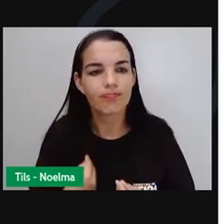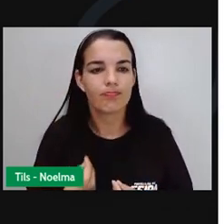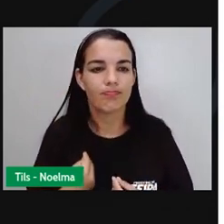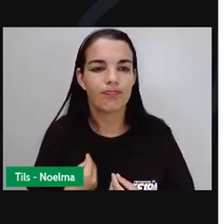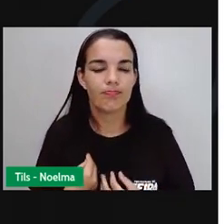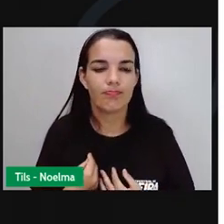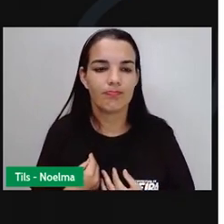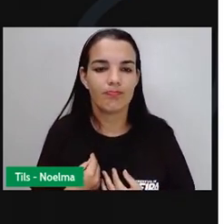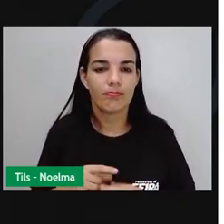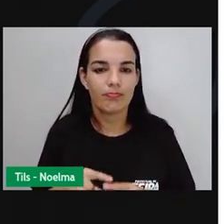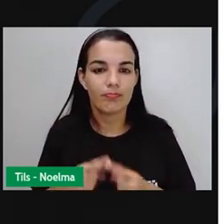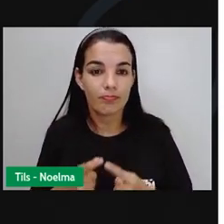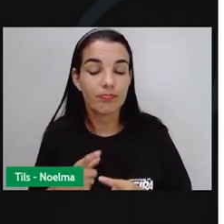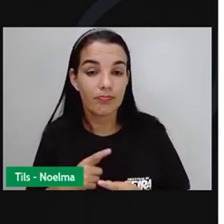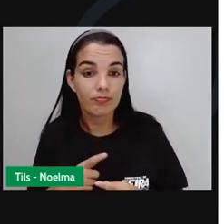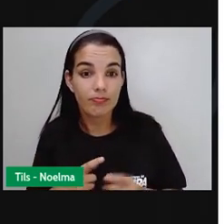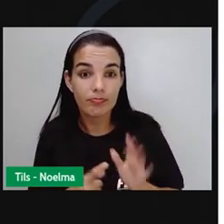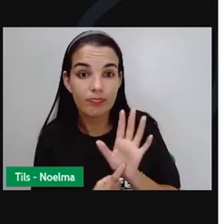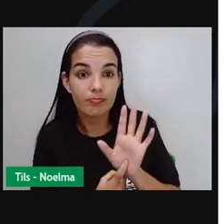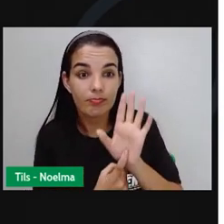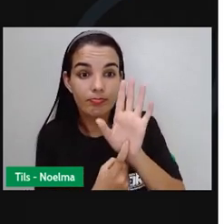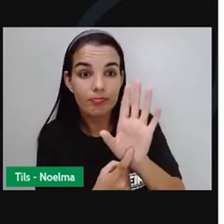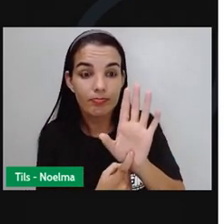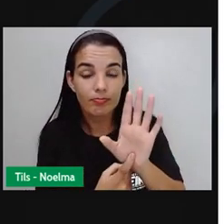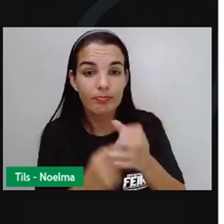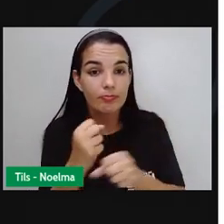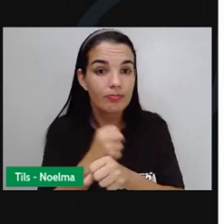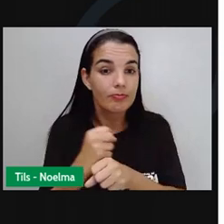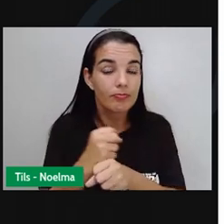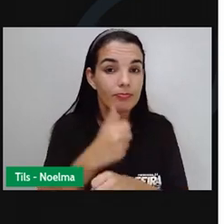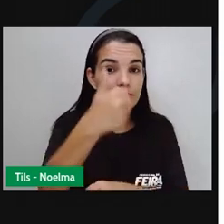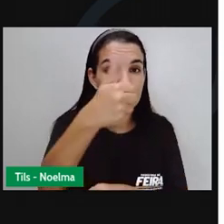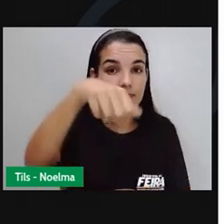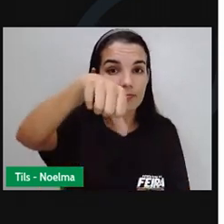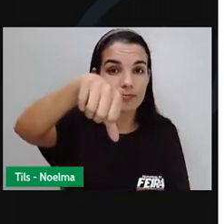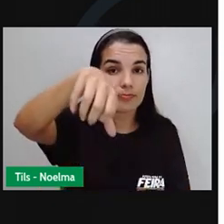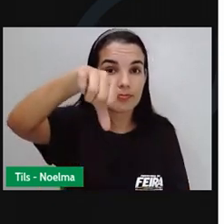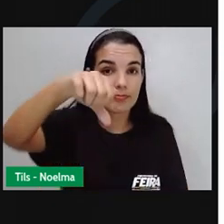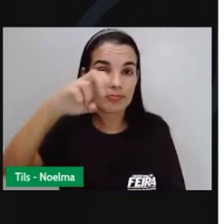um acervo de história oral que foi composto desde 1995, que conta um pouco dessa experiência.